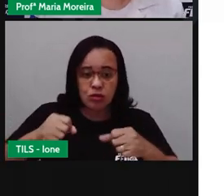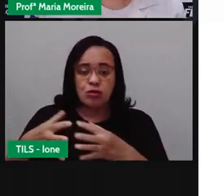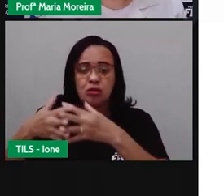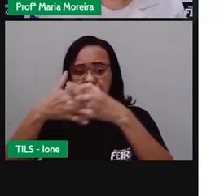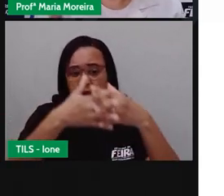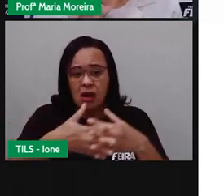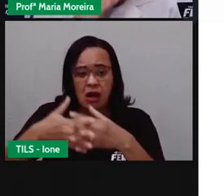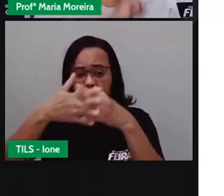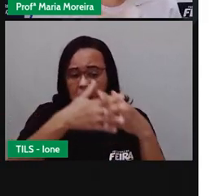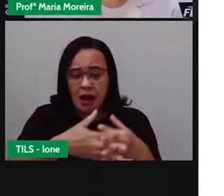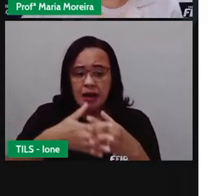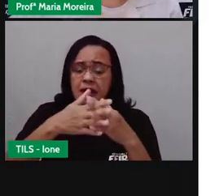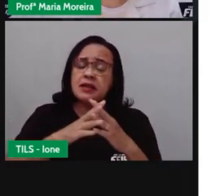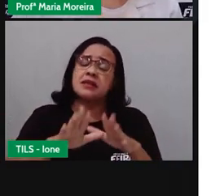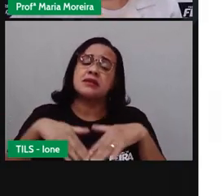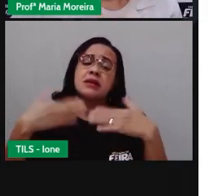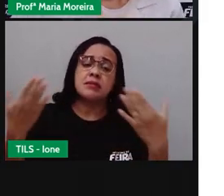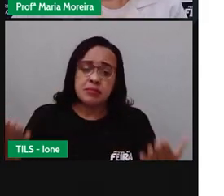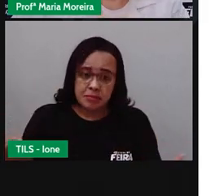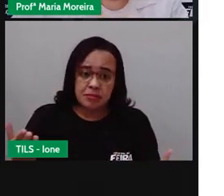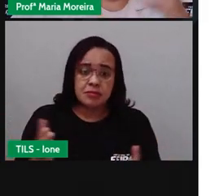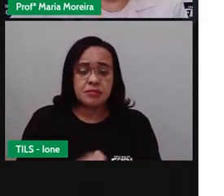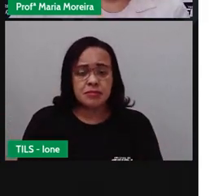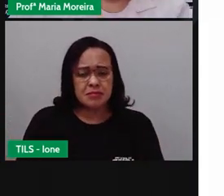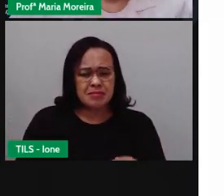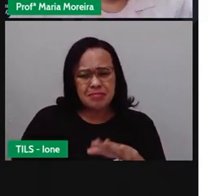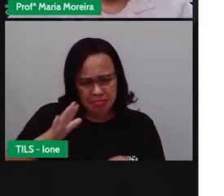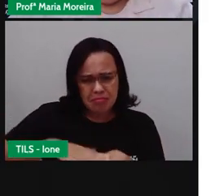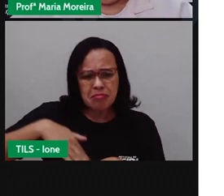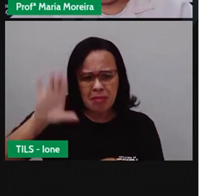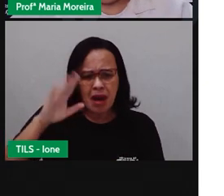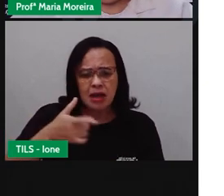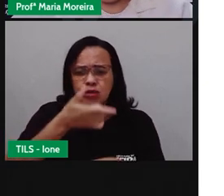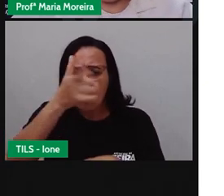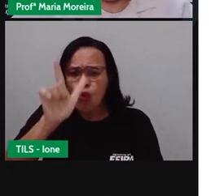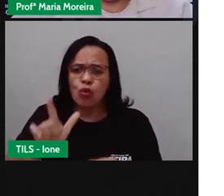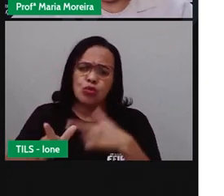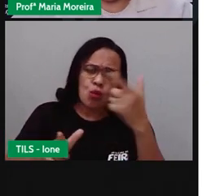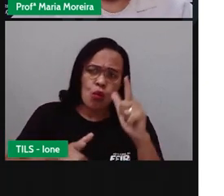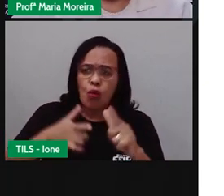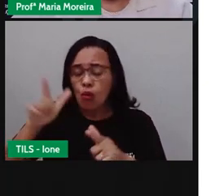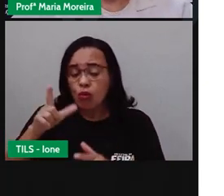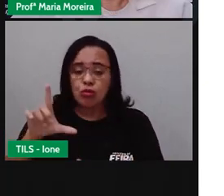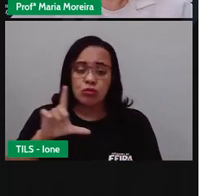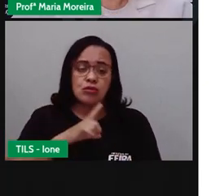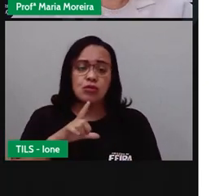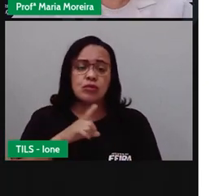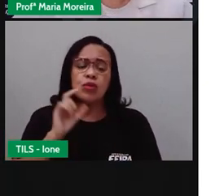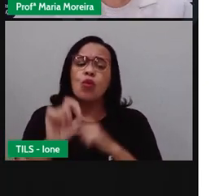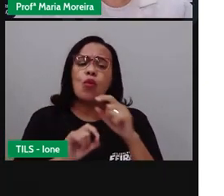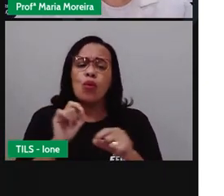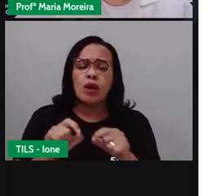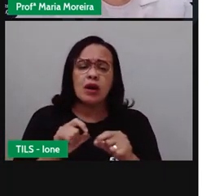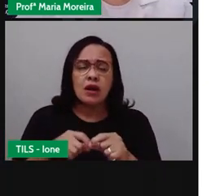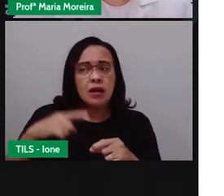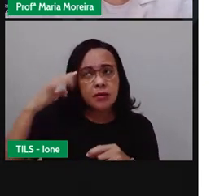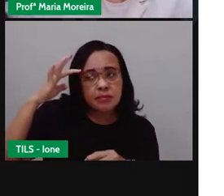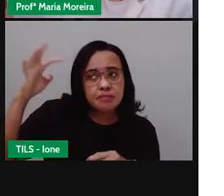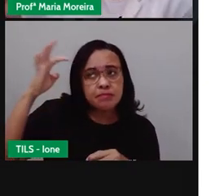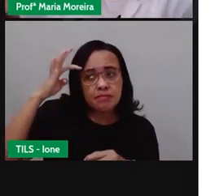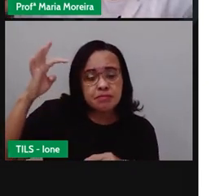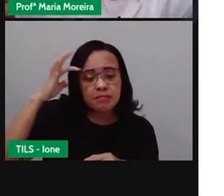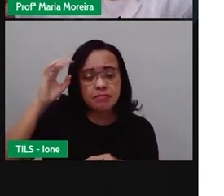Outros quais? E aí, você consegue imaginar quais são esses outros meios de transporte terrestre? Consegue? Se você